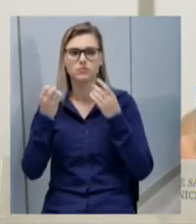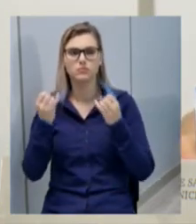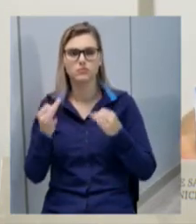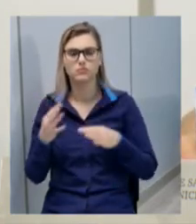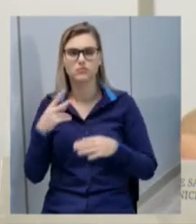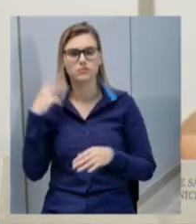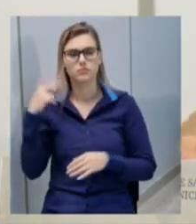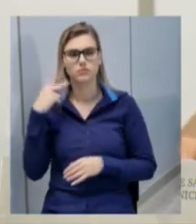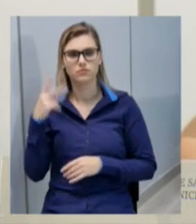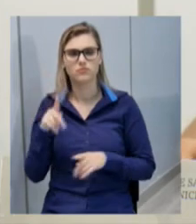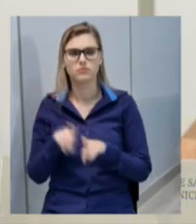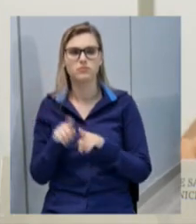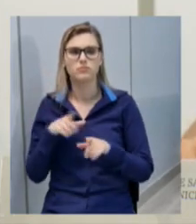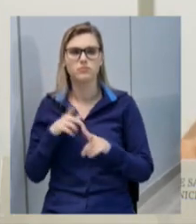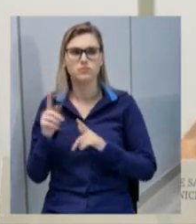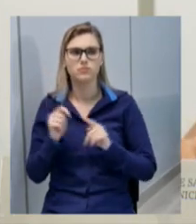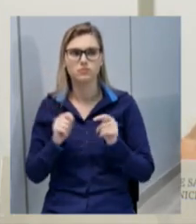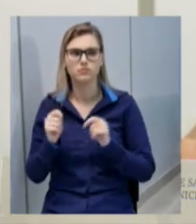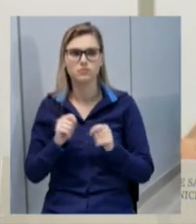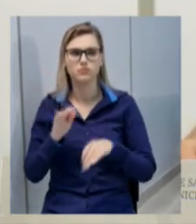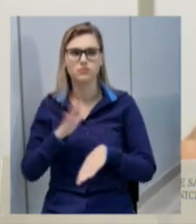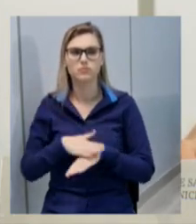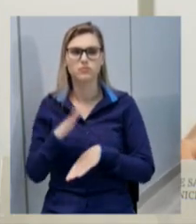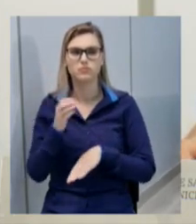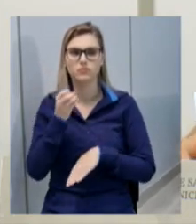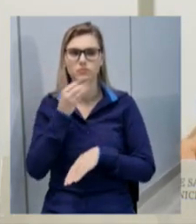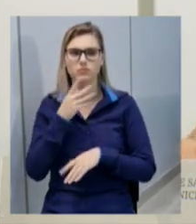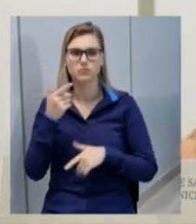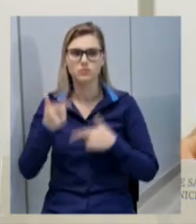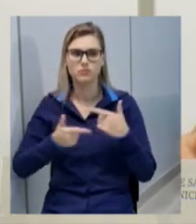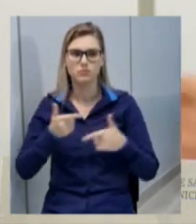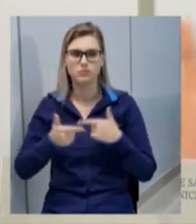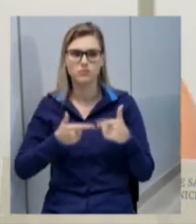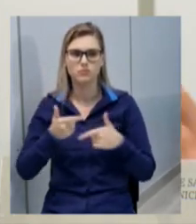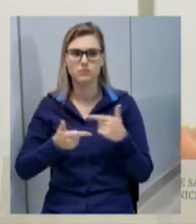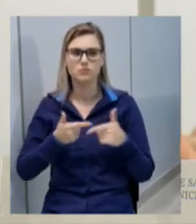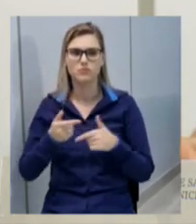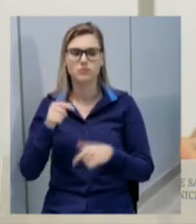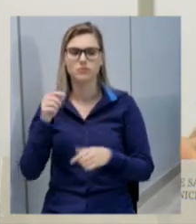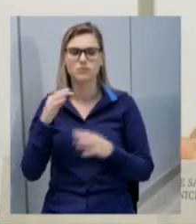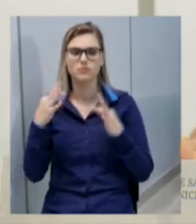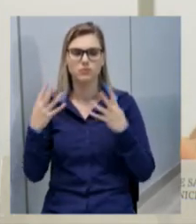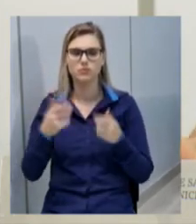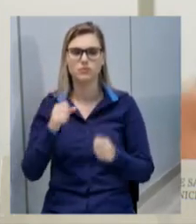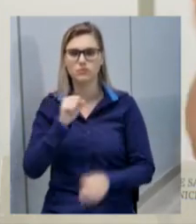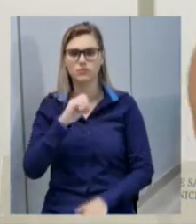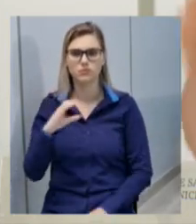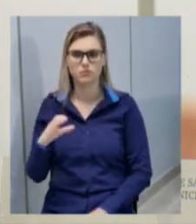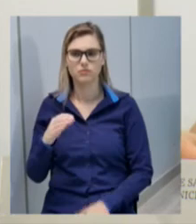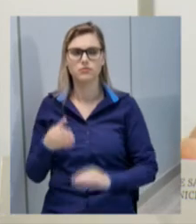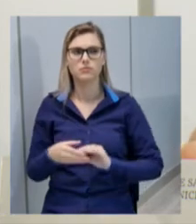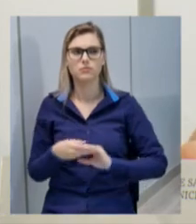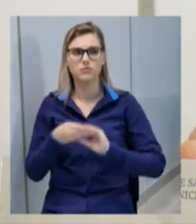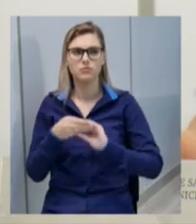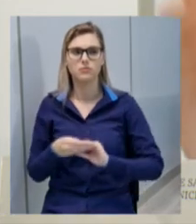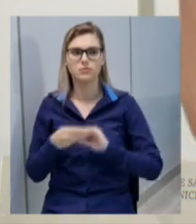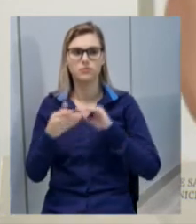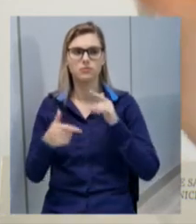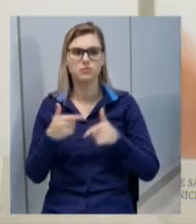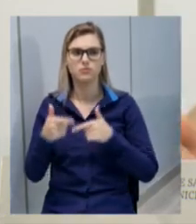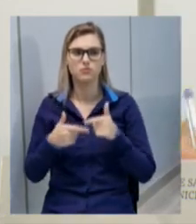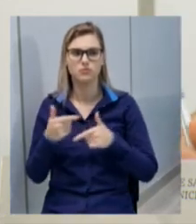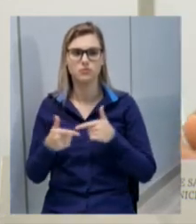temos uma das controladorias mais bem trabalhadas em toda Santa Catarina então parabéns pelo trabalho